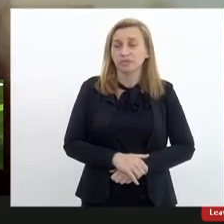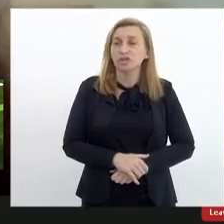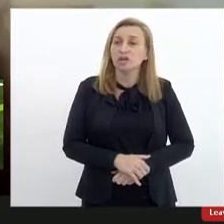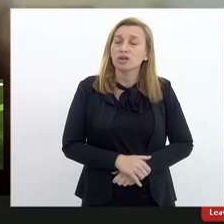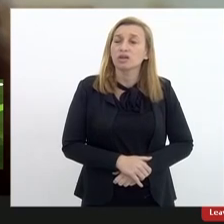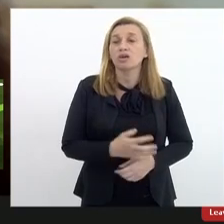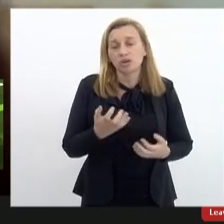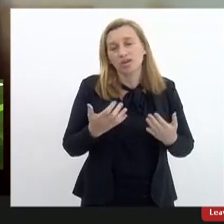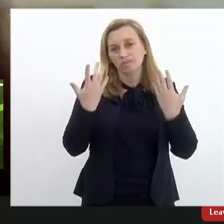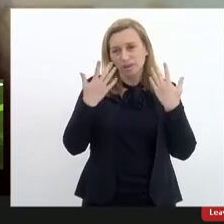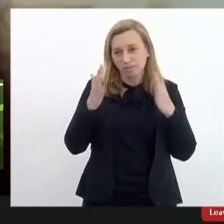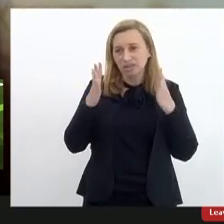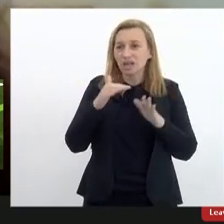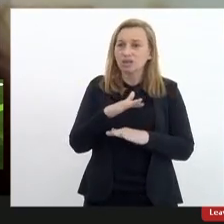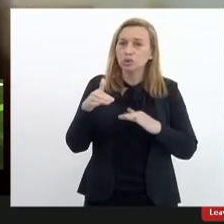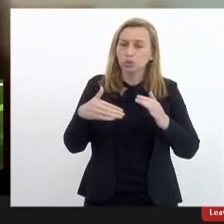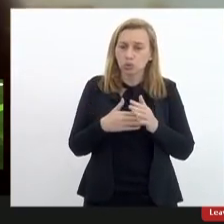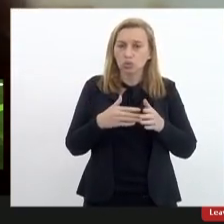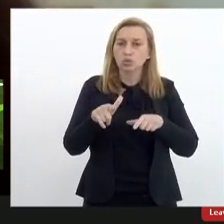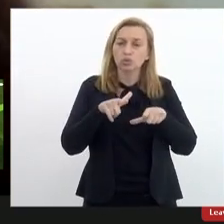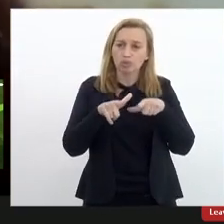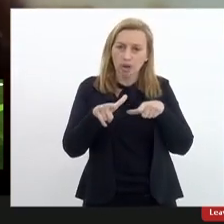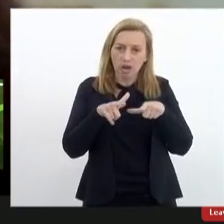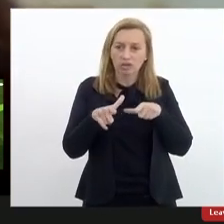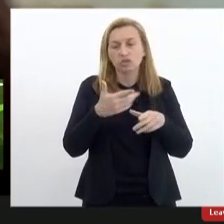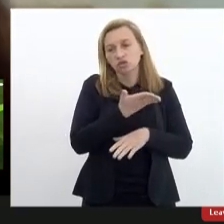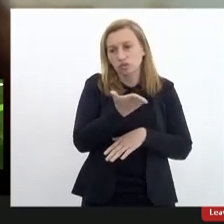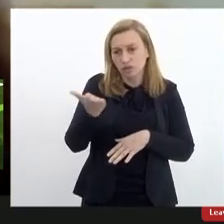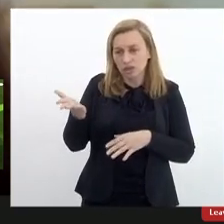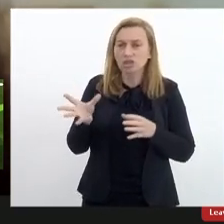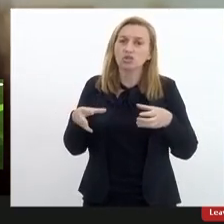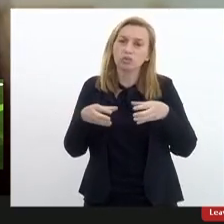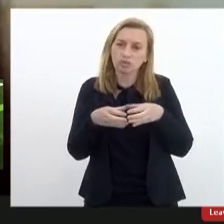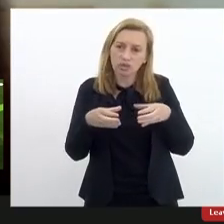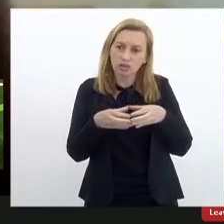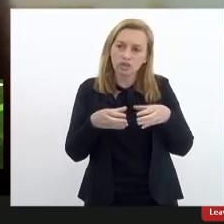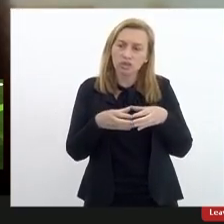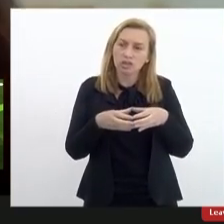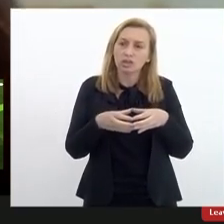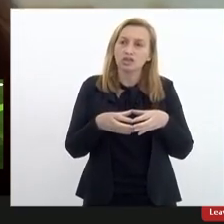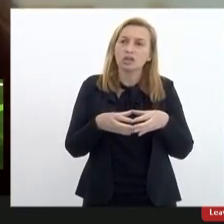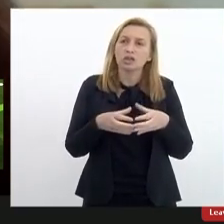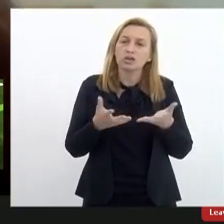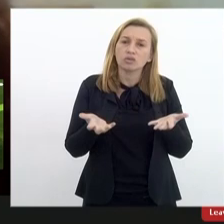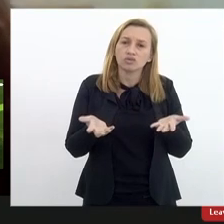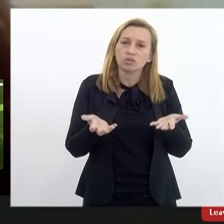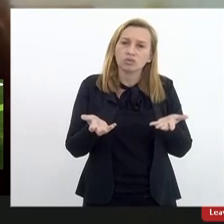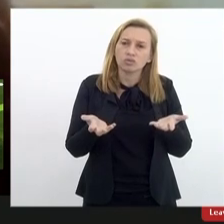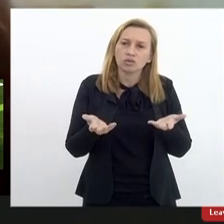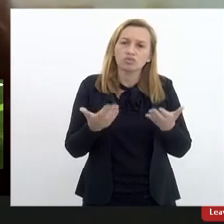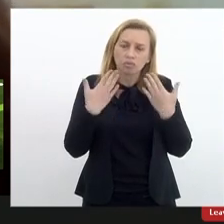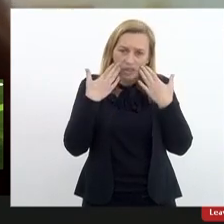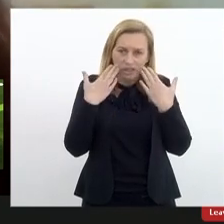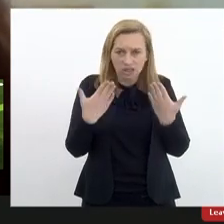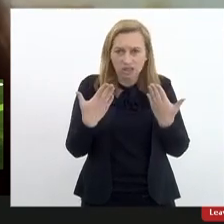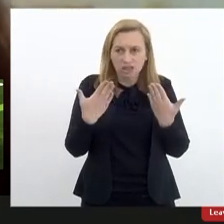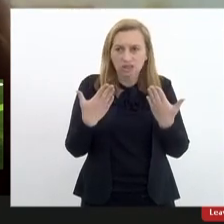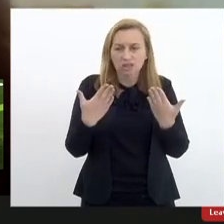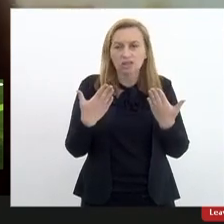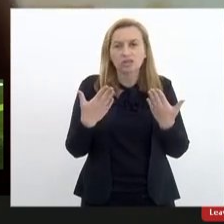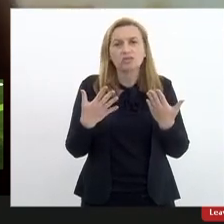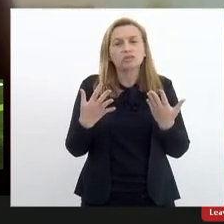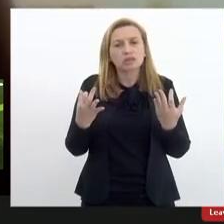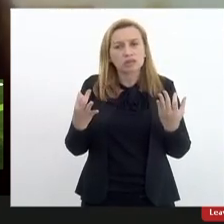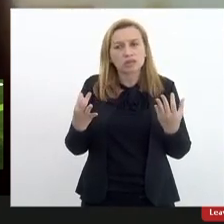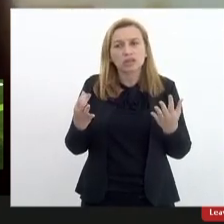elogiar aqui todo o trabalho de vocês da comissão e que pese ser uma apresentação formal e